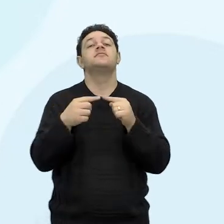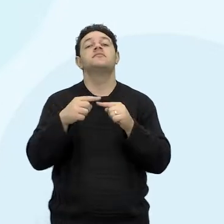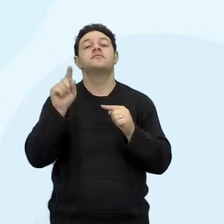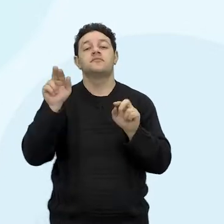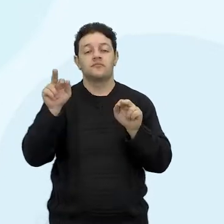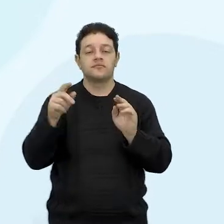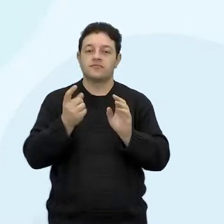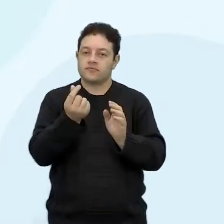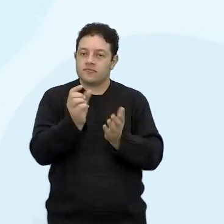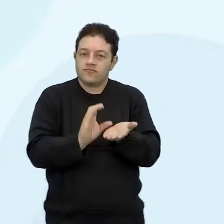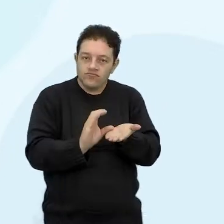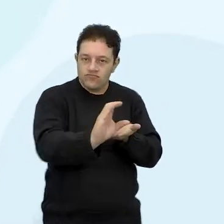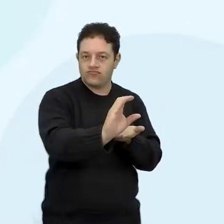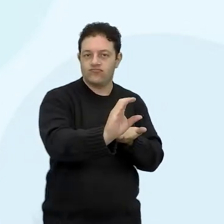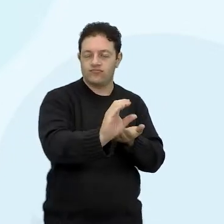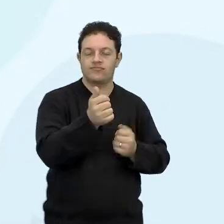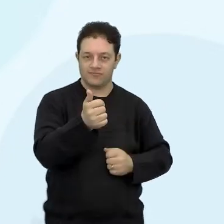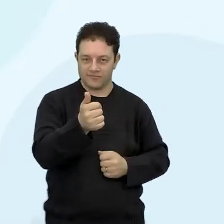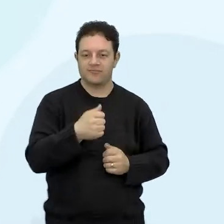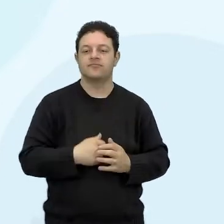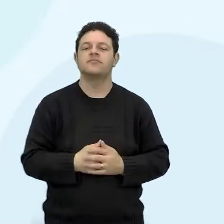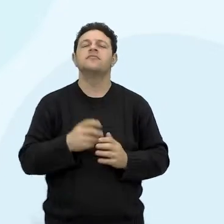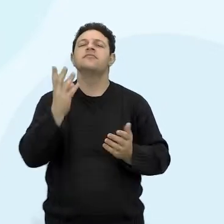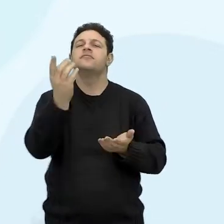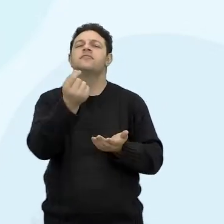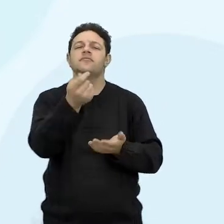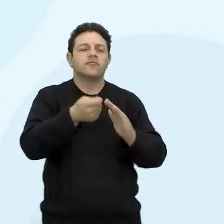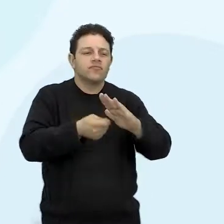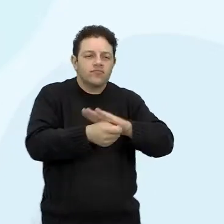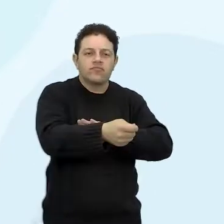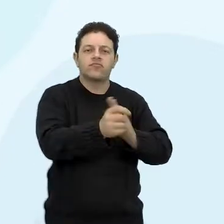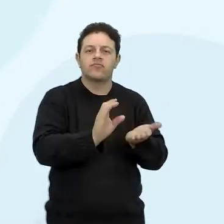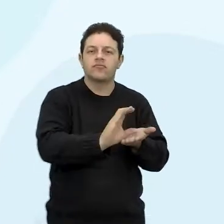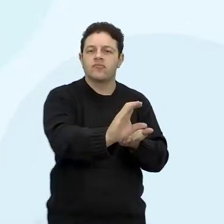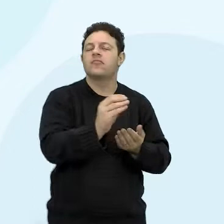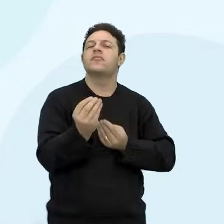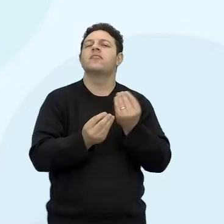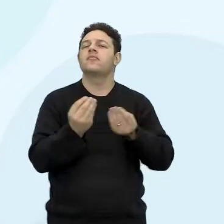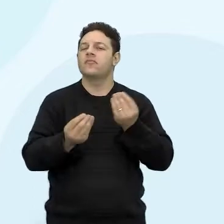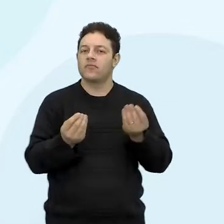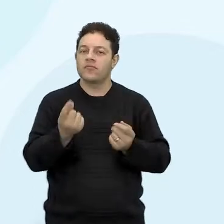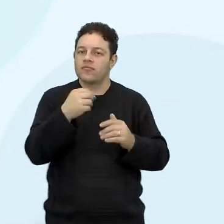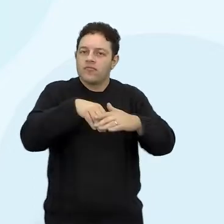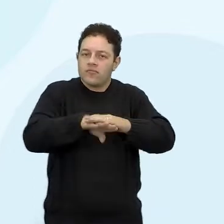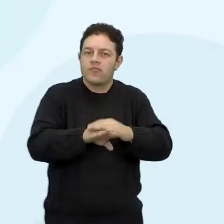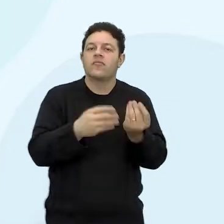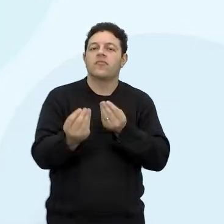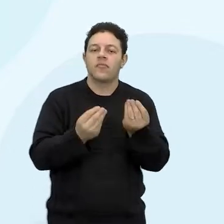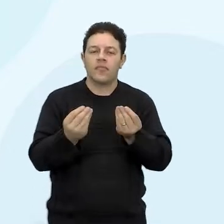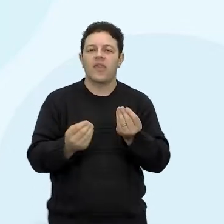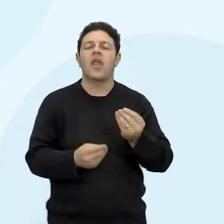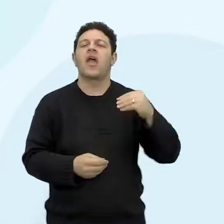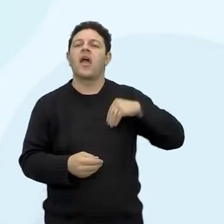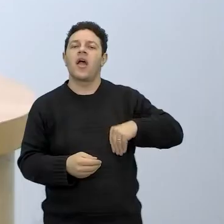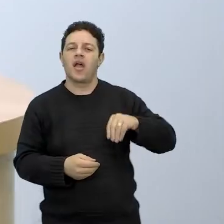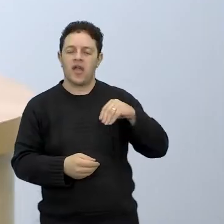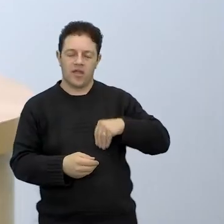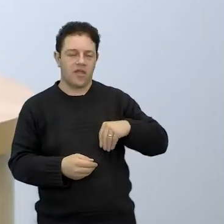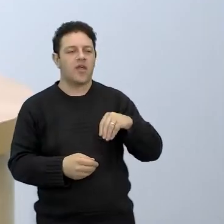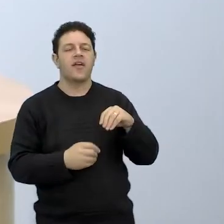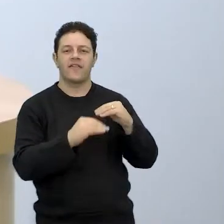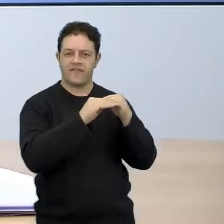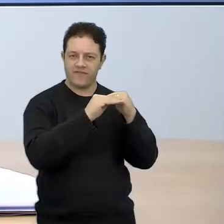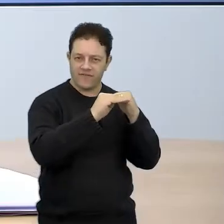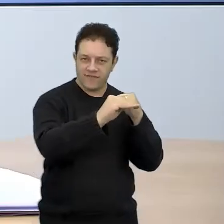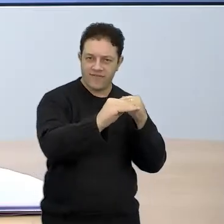investimento. Como investir, como guardar dinheiro, e o que é renda fixa e o que é renda variável,